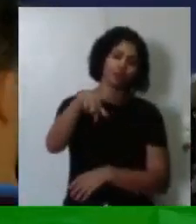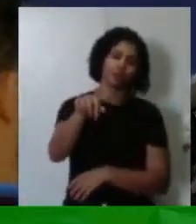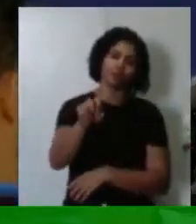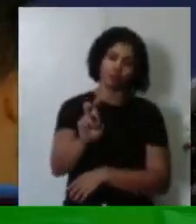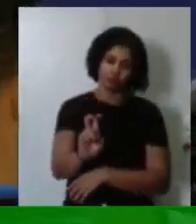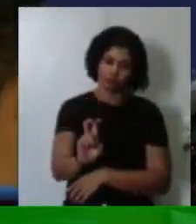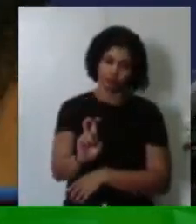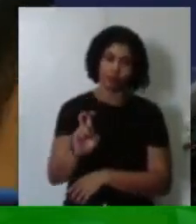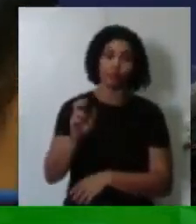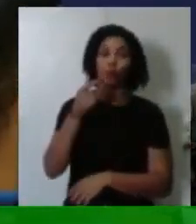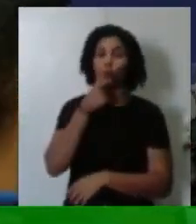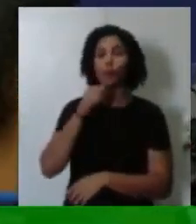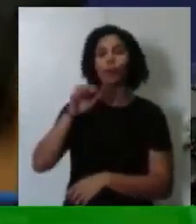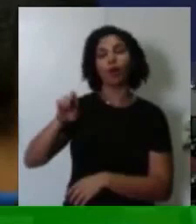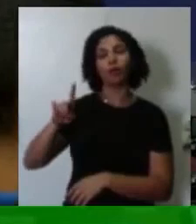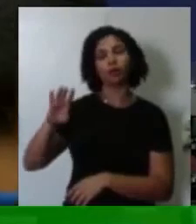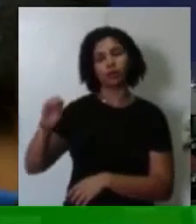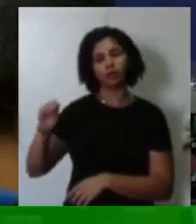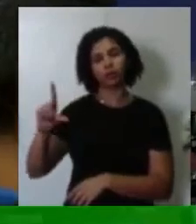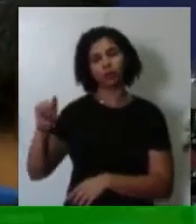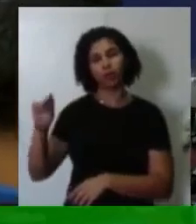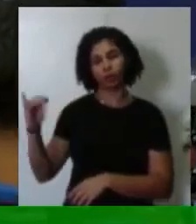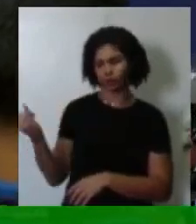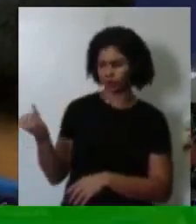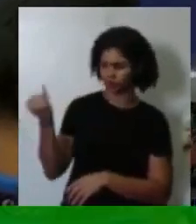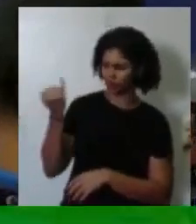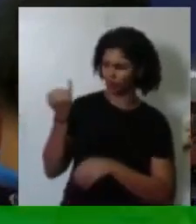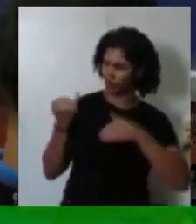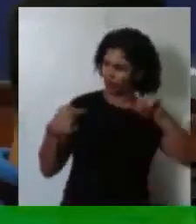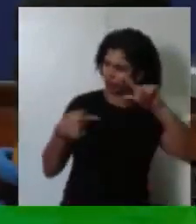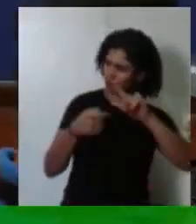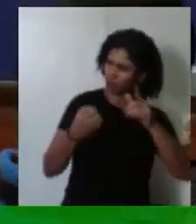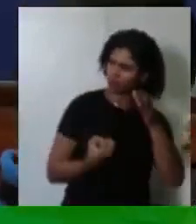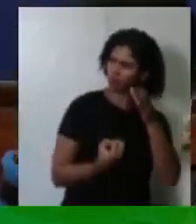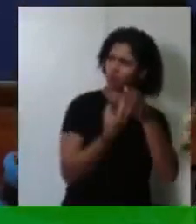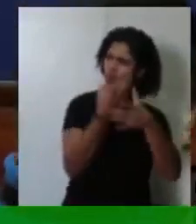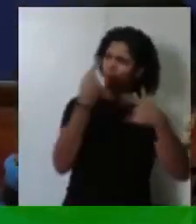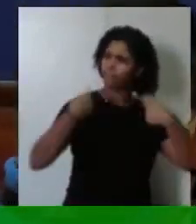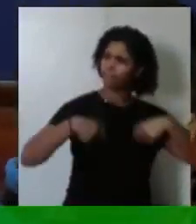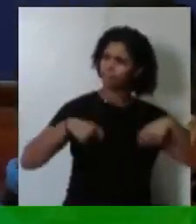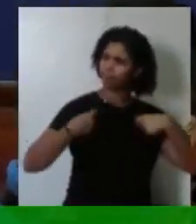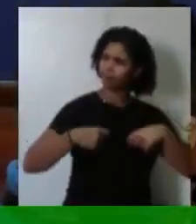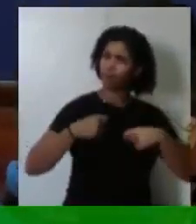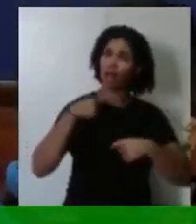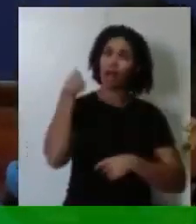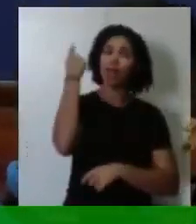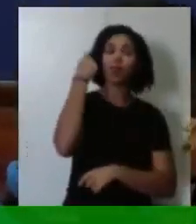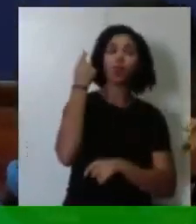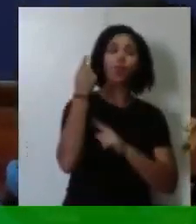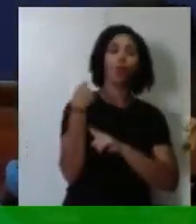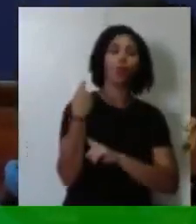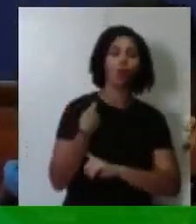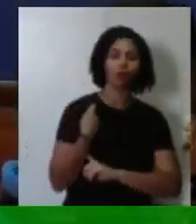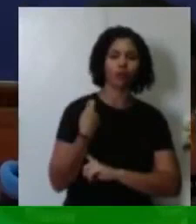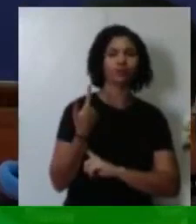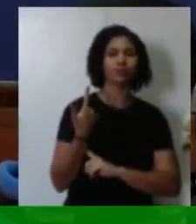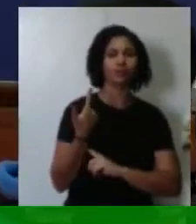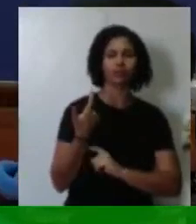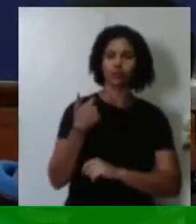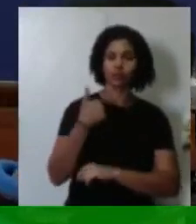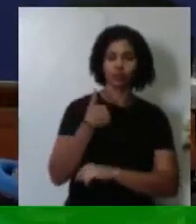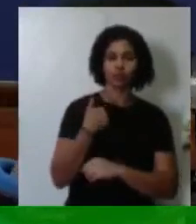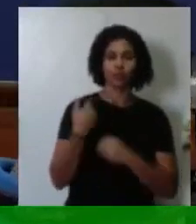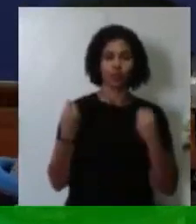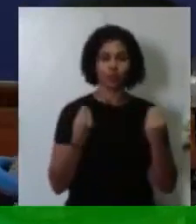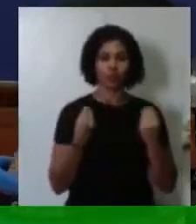com Edécio Lopes, que a TV Gazeta iria ser inaugurada e precisava de atores. E olha, estava eu lá,